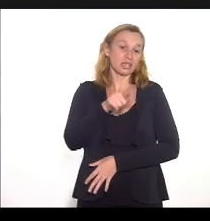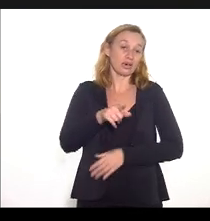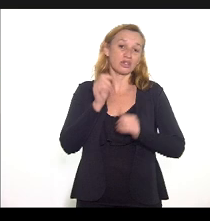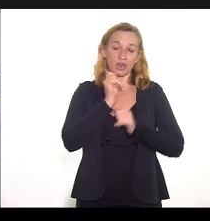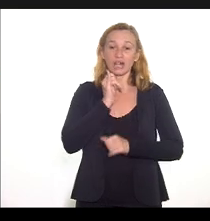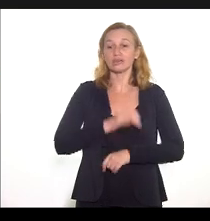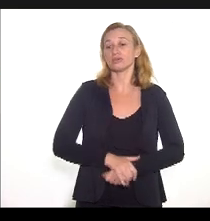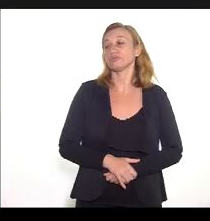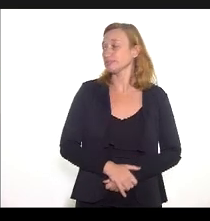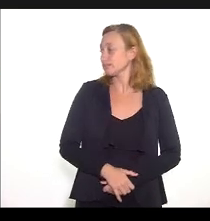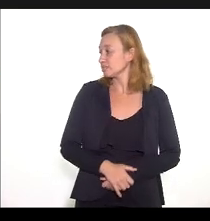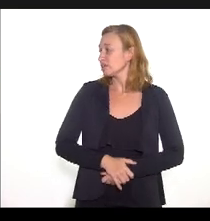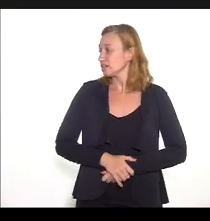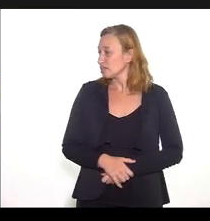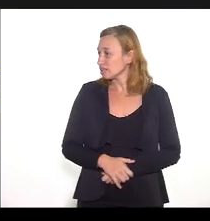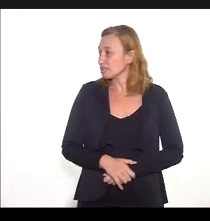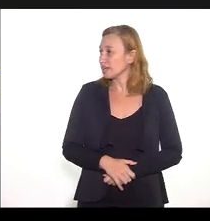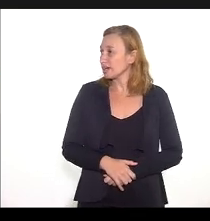relatório.